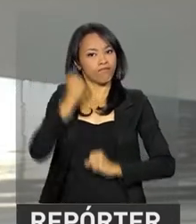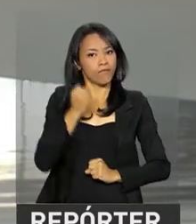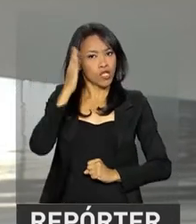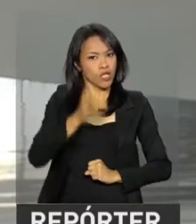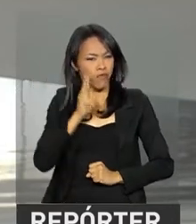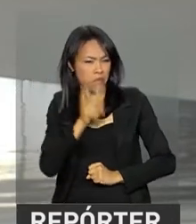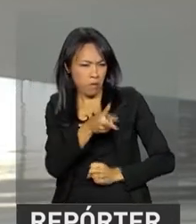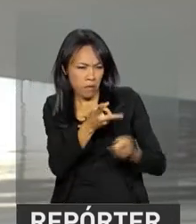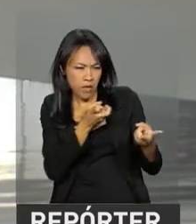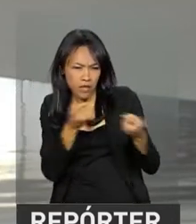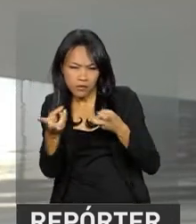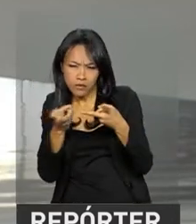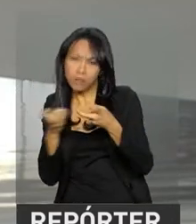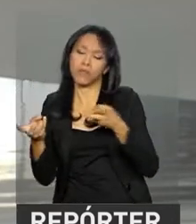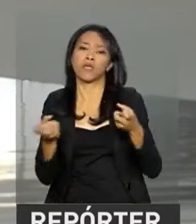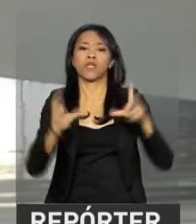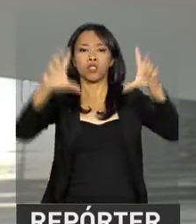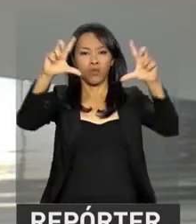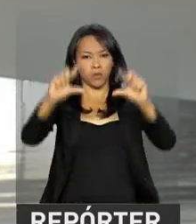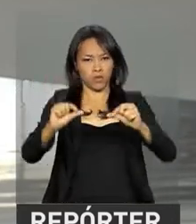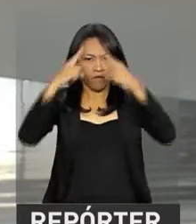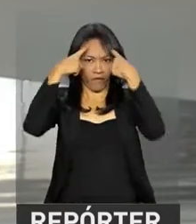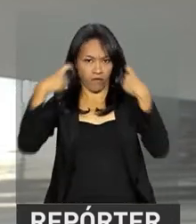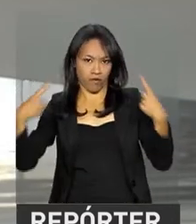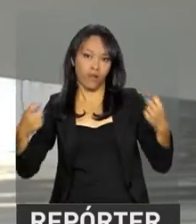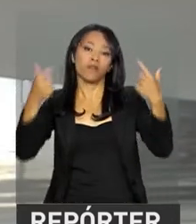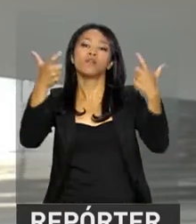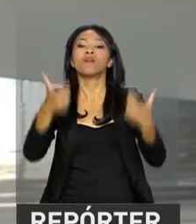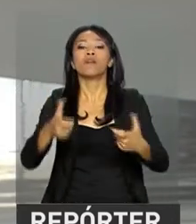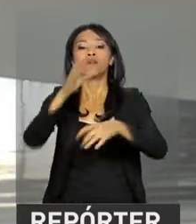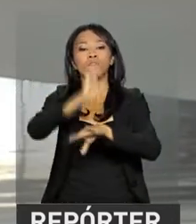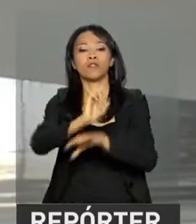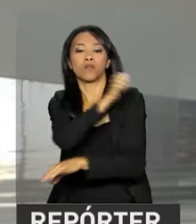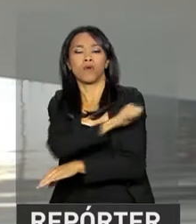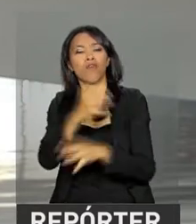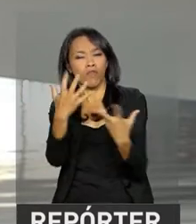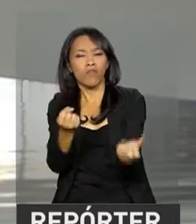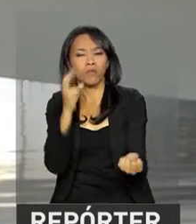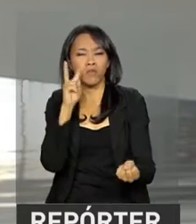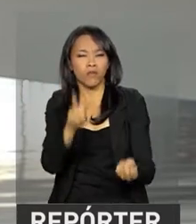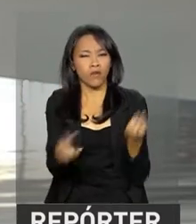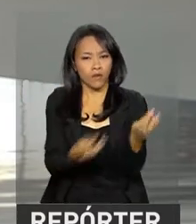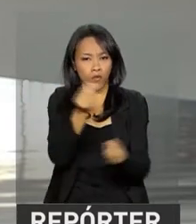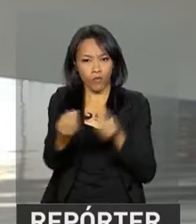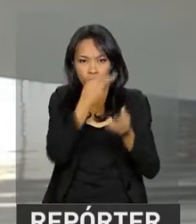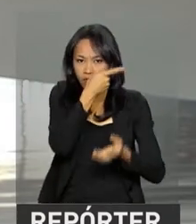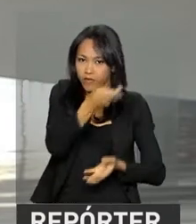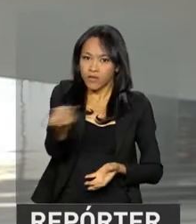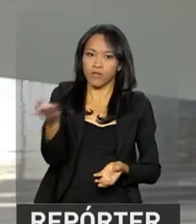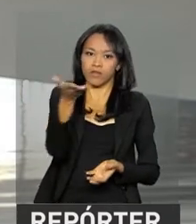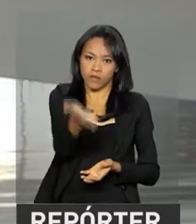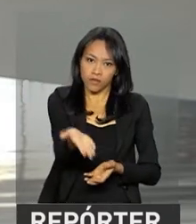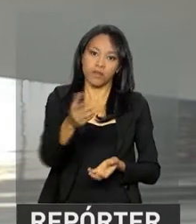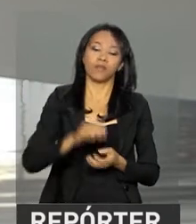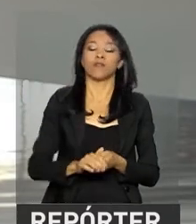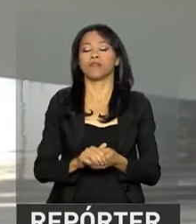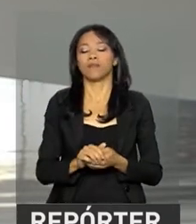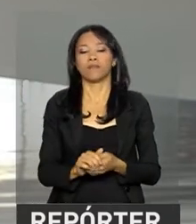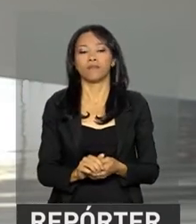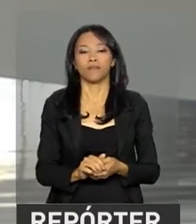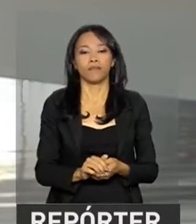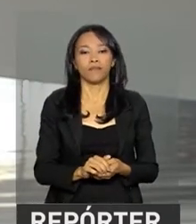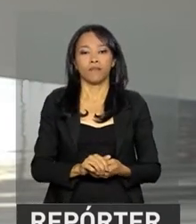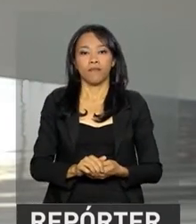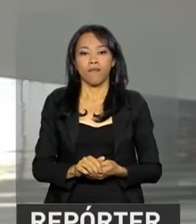queda na criminalidade na capital carioca. Vamos ver como foi essa visita na reportagem de Natália